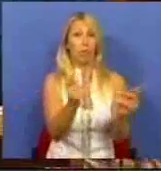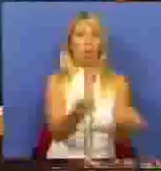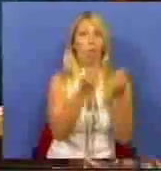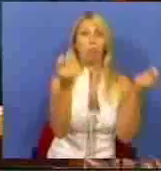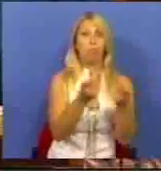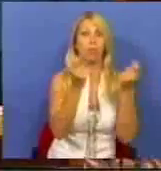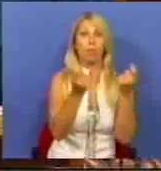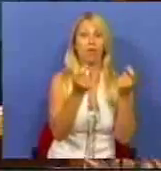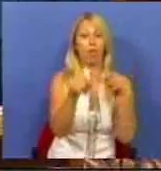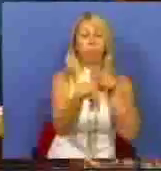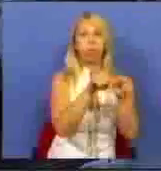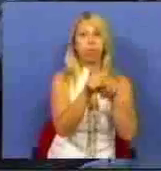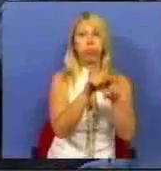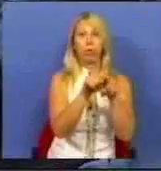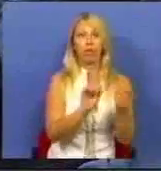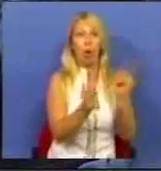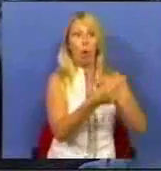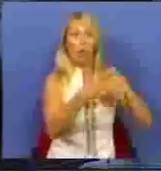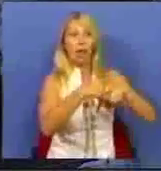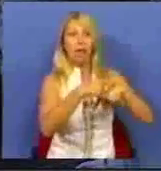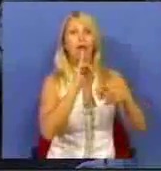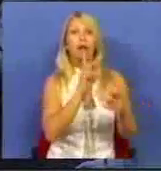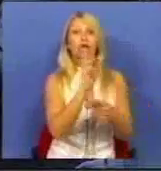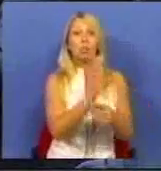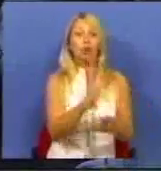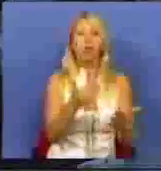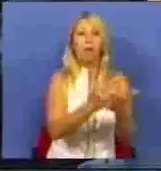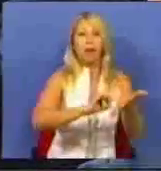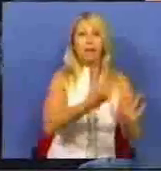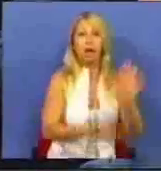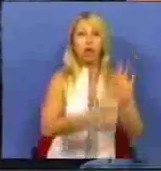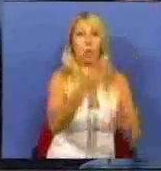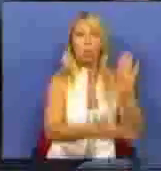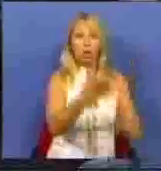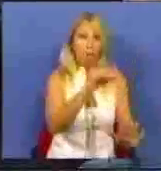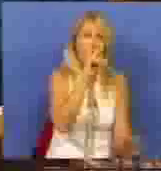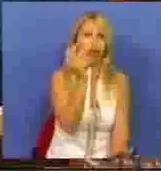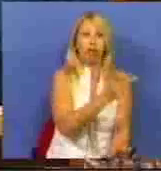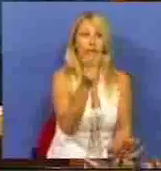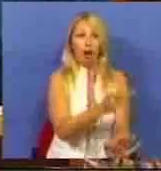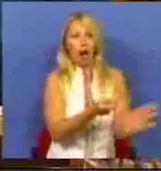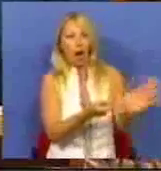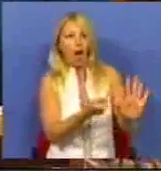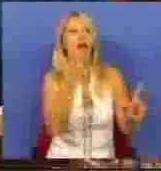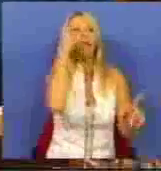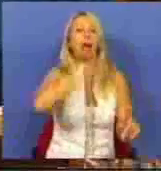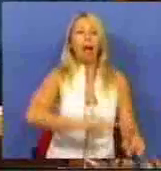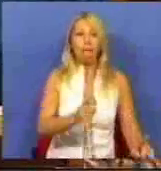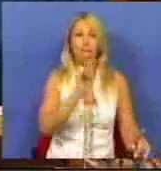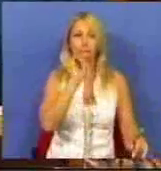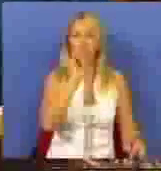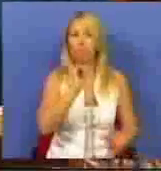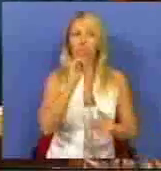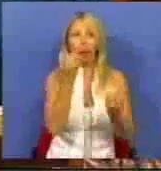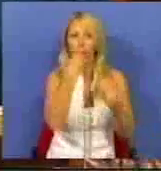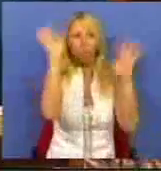anticíclicas que respondam a curto prazo às necessidades urgentes dos mais fracos, dos que perderam o emprego, dos